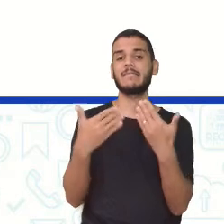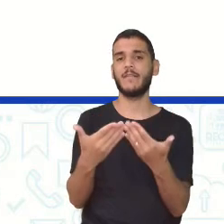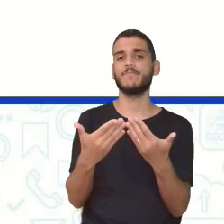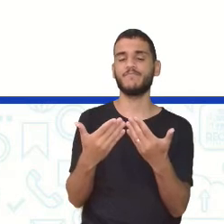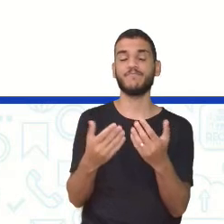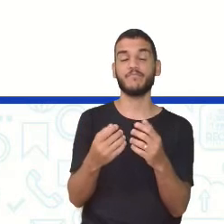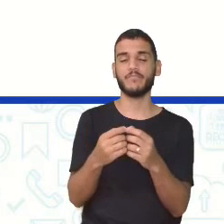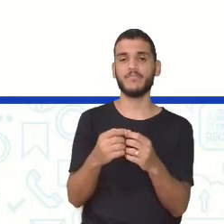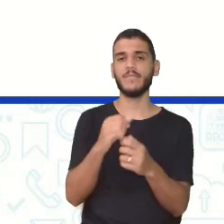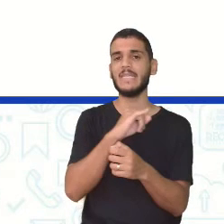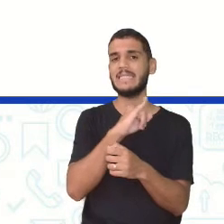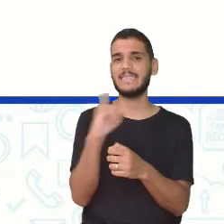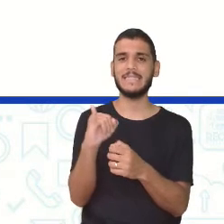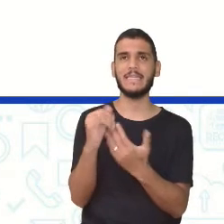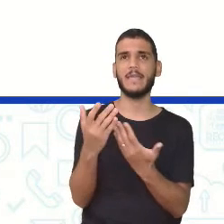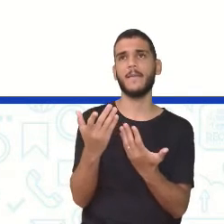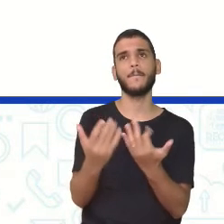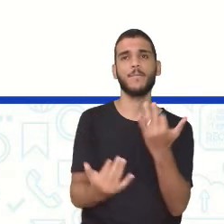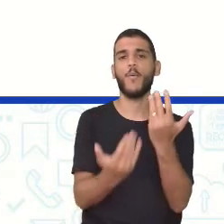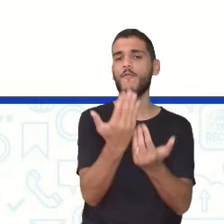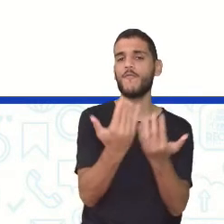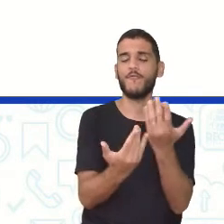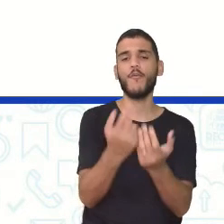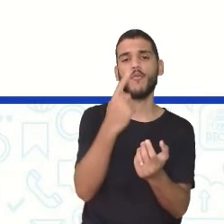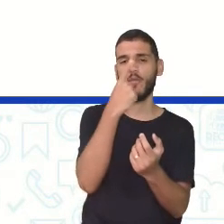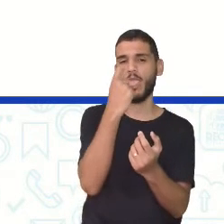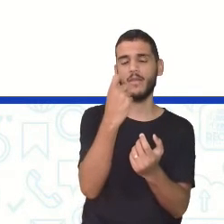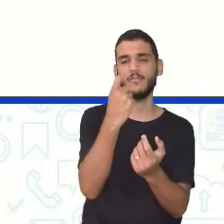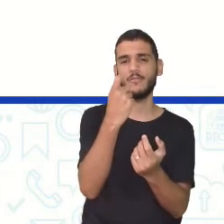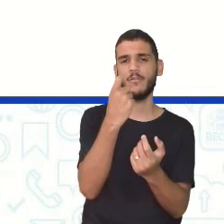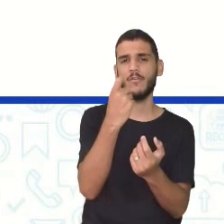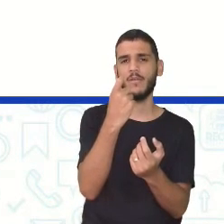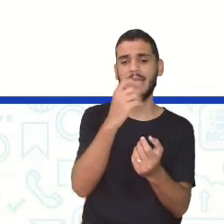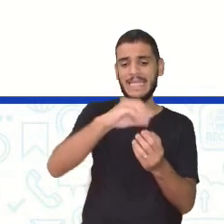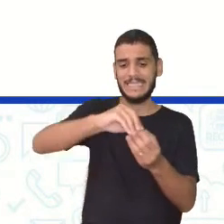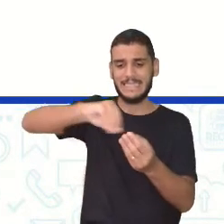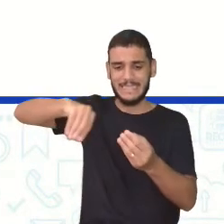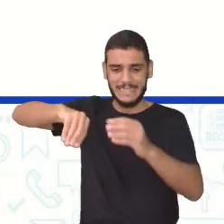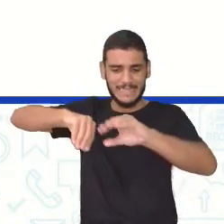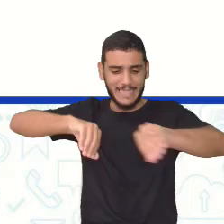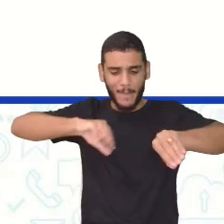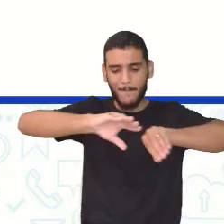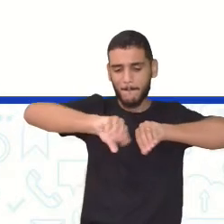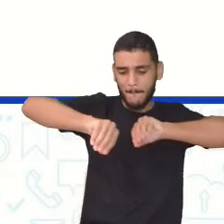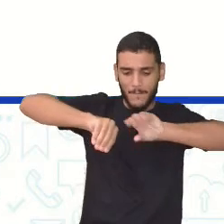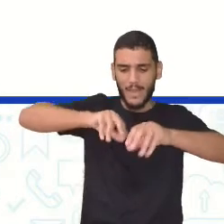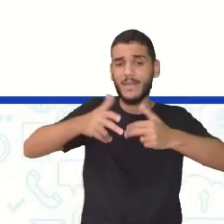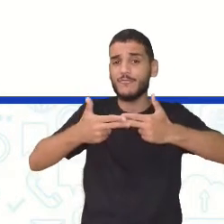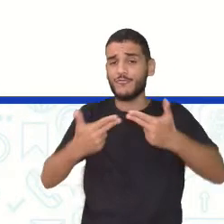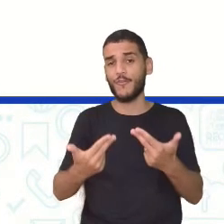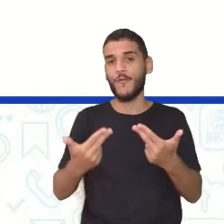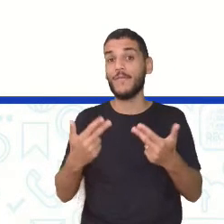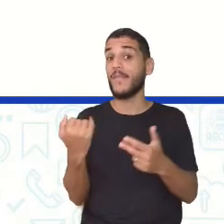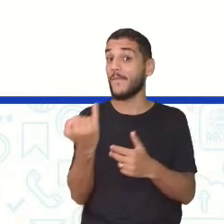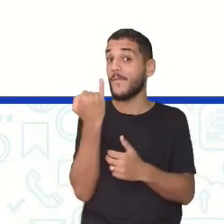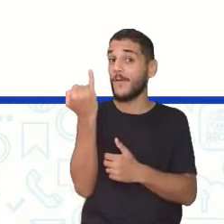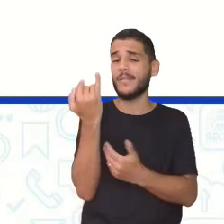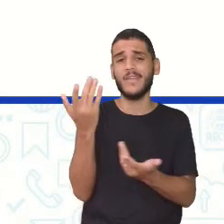esse lixo, já faz essa coleta ali, ó, seletiva. Cada um na sua casa já separa, né?